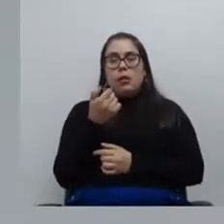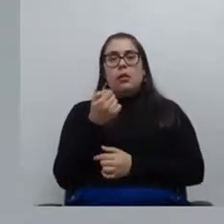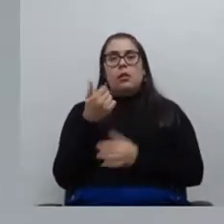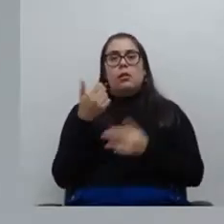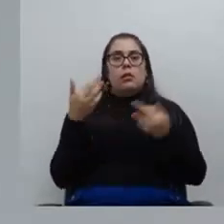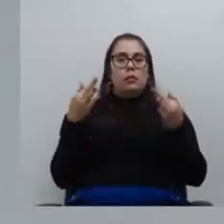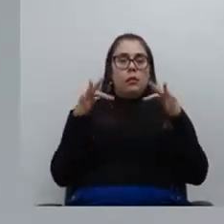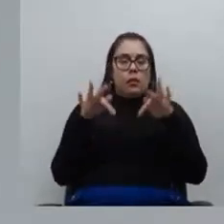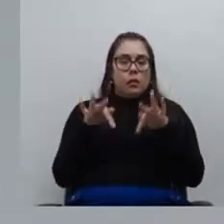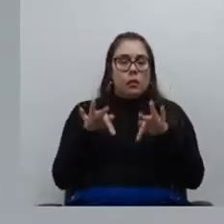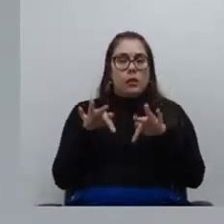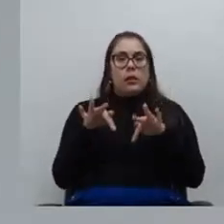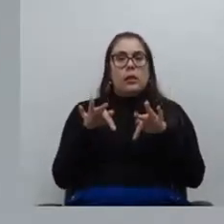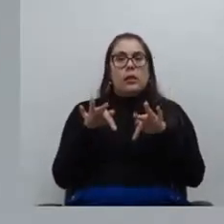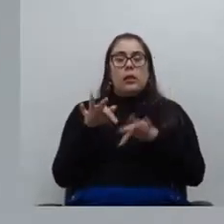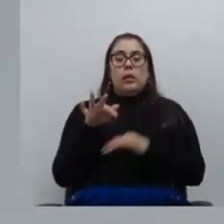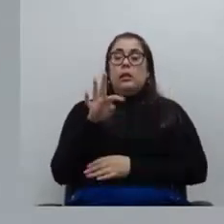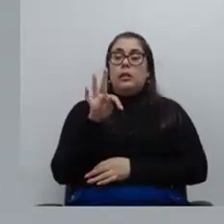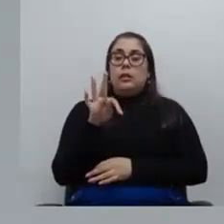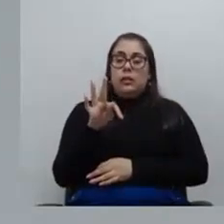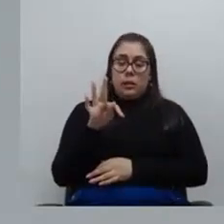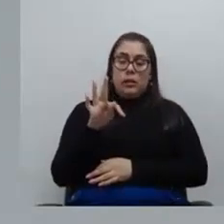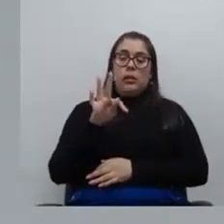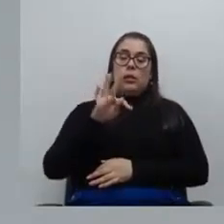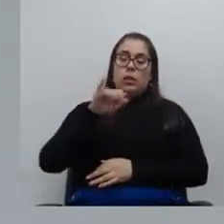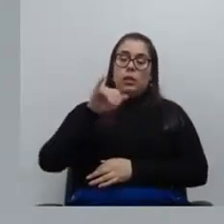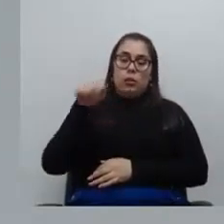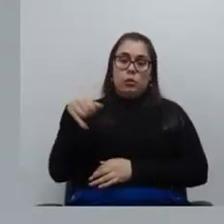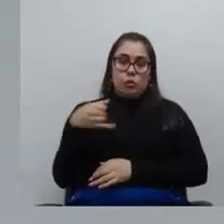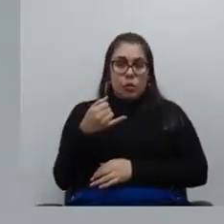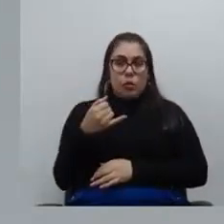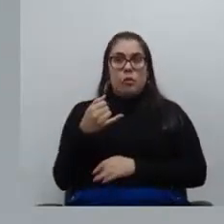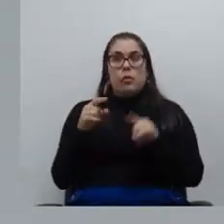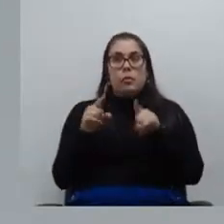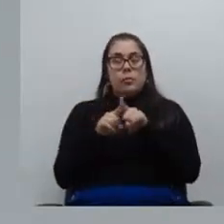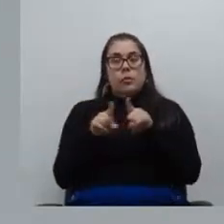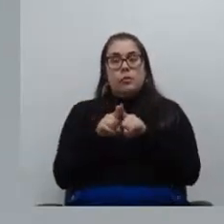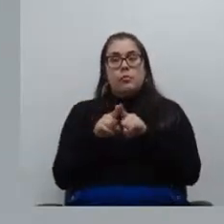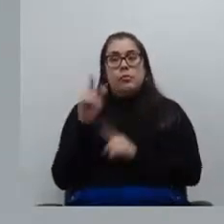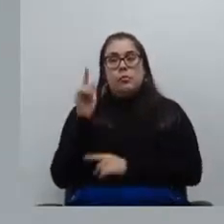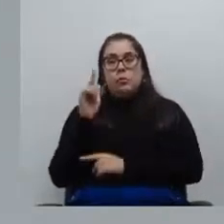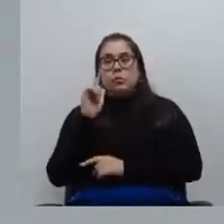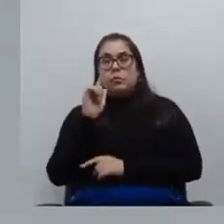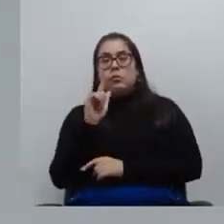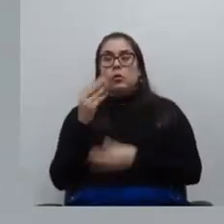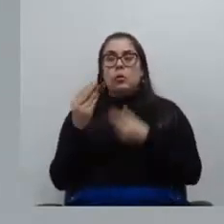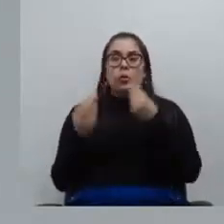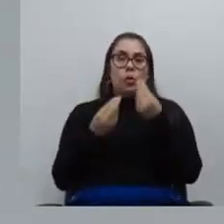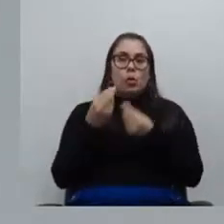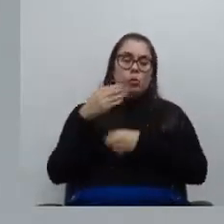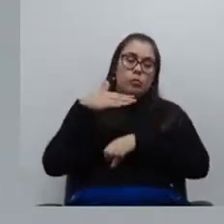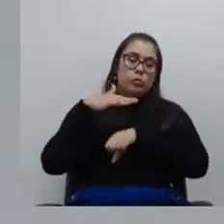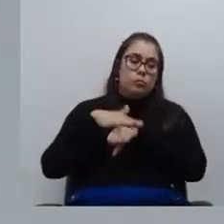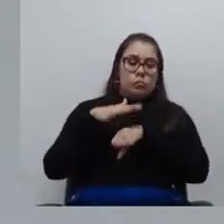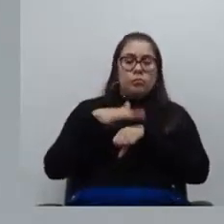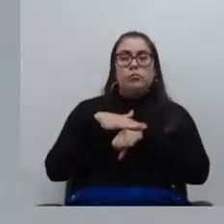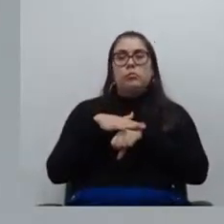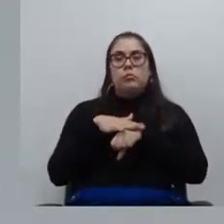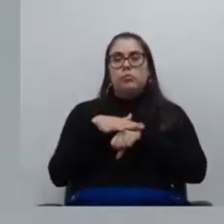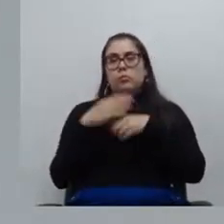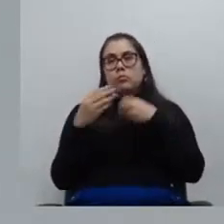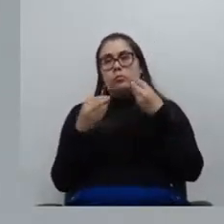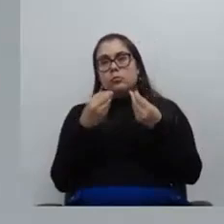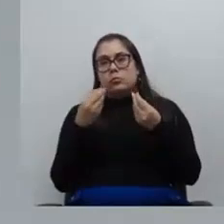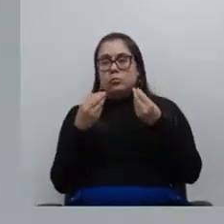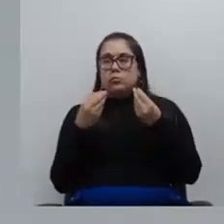tratativas tanto com o TJ na corrigidoria como a Luciana falou mas é no sentido da gente acertar com os registros civis qual fluxo que a gente vai seguir